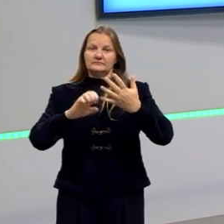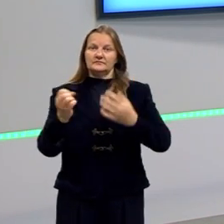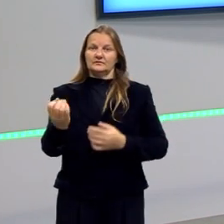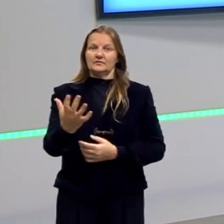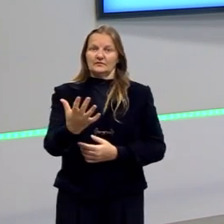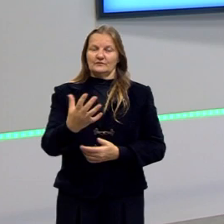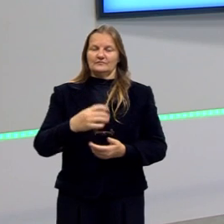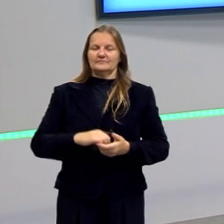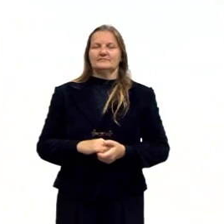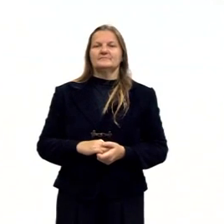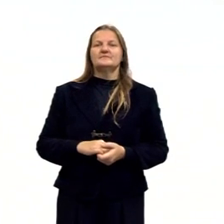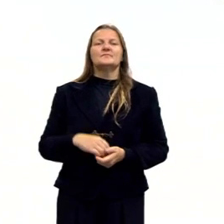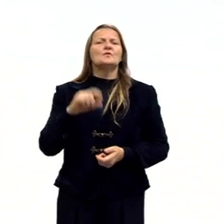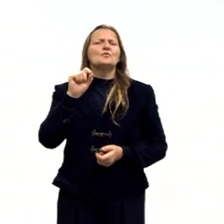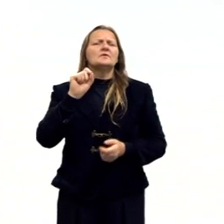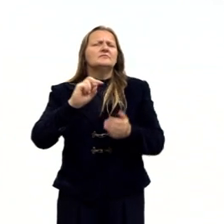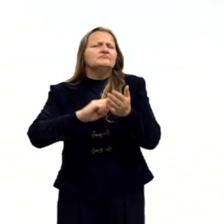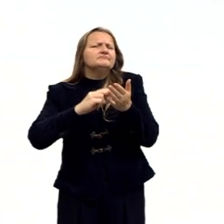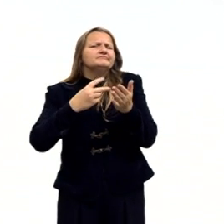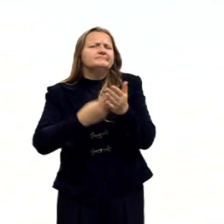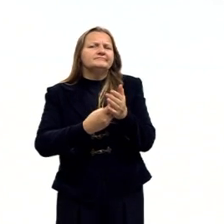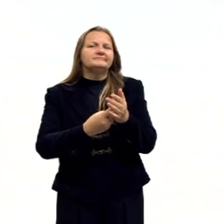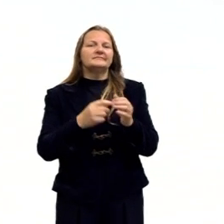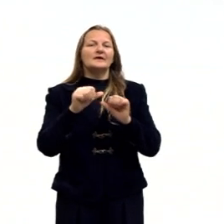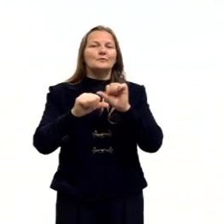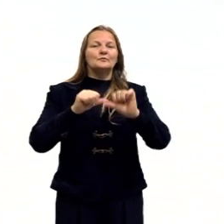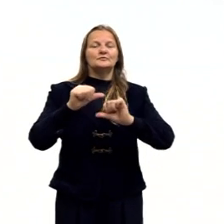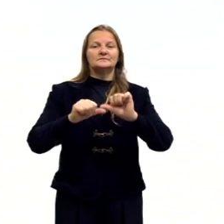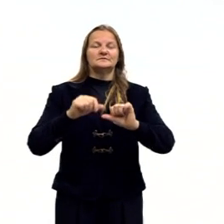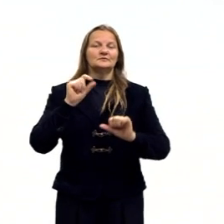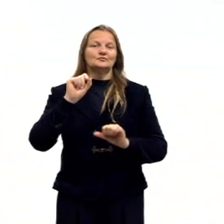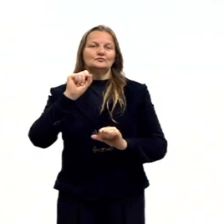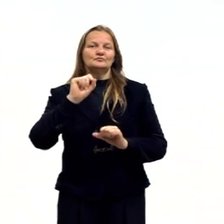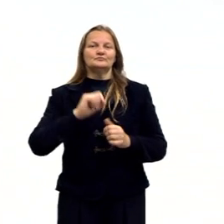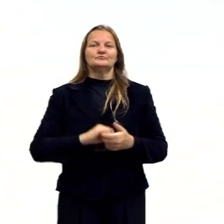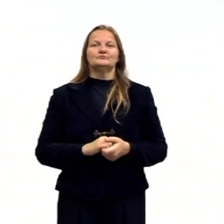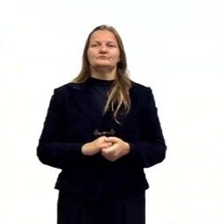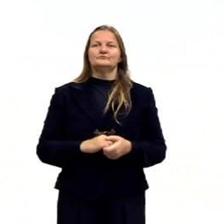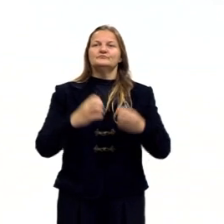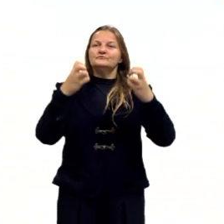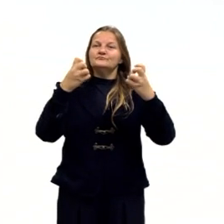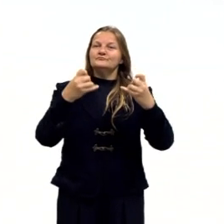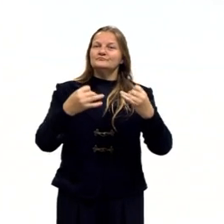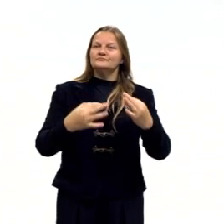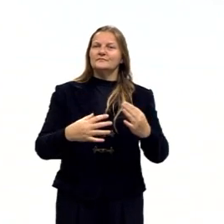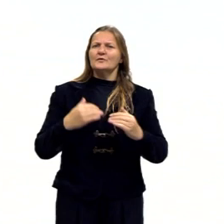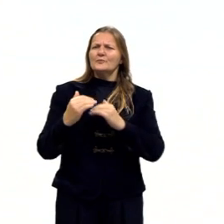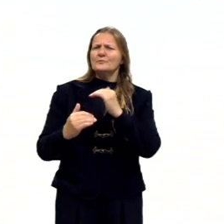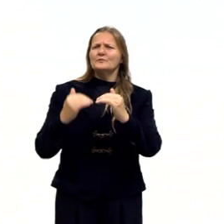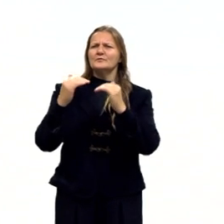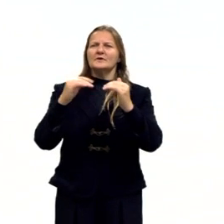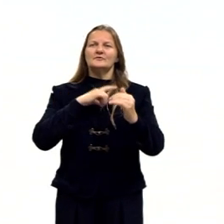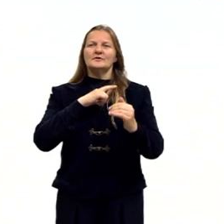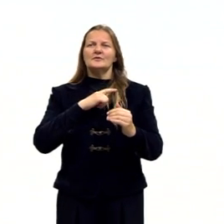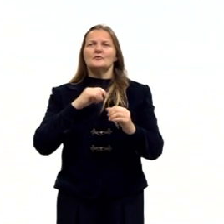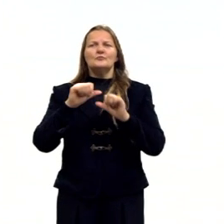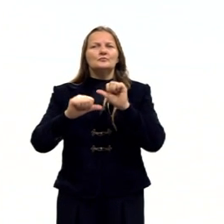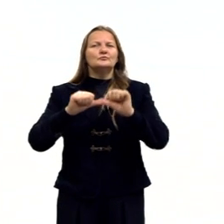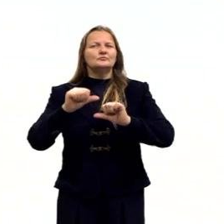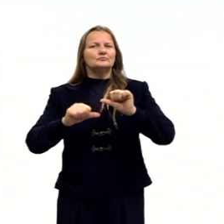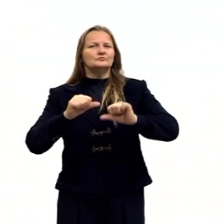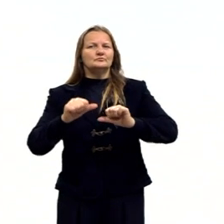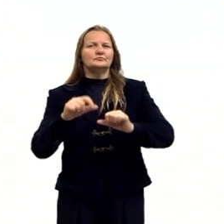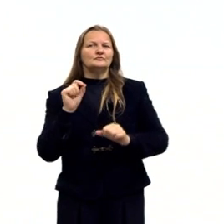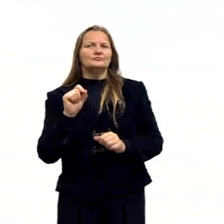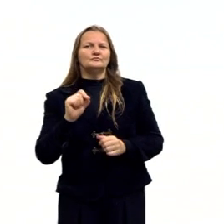Então, o que que quer dizer, então, nessa mudança, né? Que a gente diz aqui que é um processo no qual ocorrem mudanças, né?